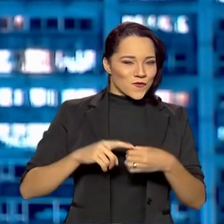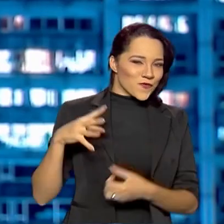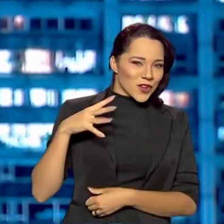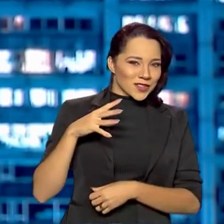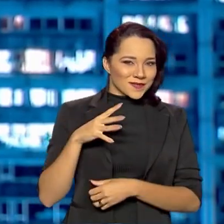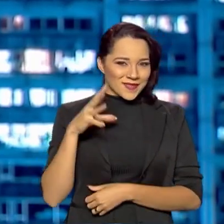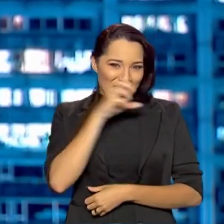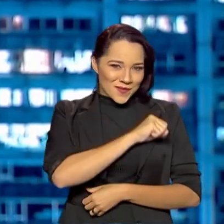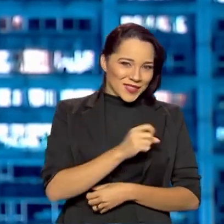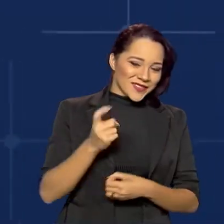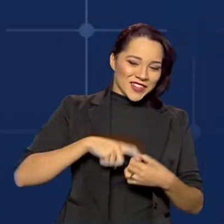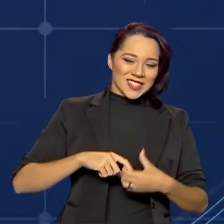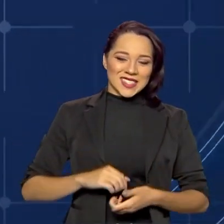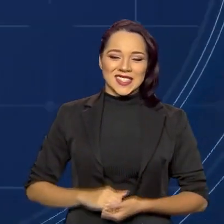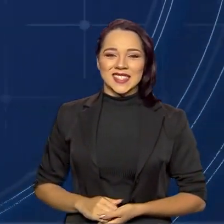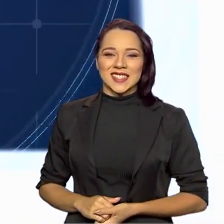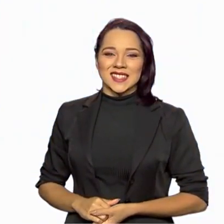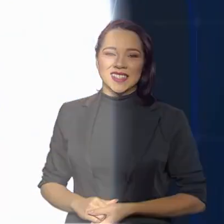já. Tá de volta.